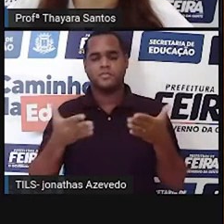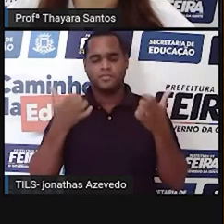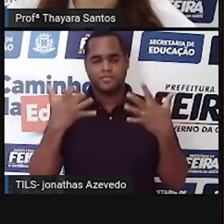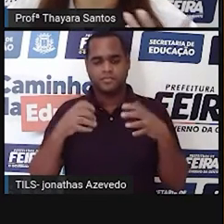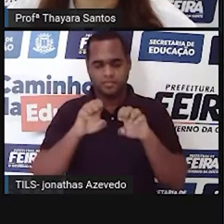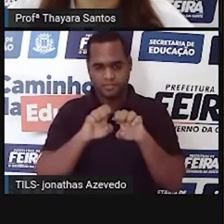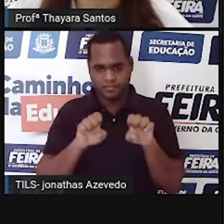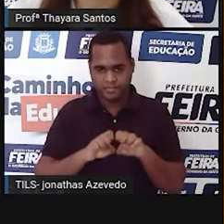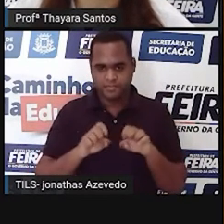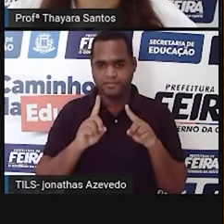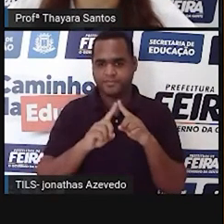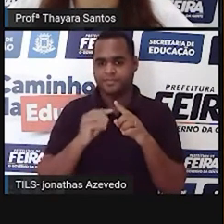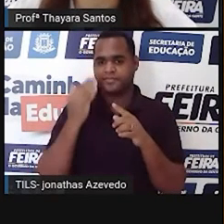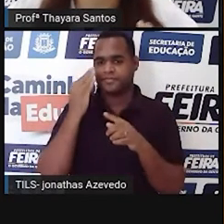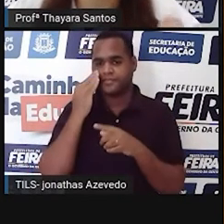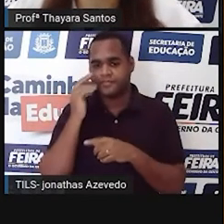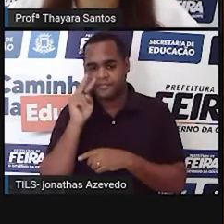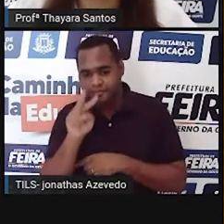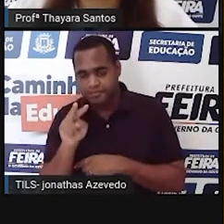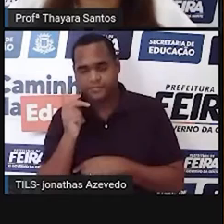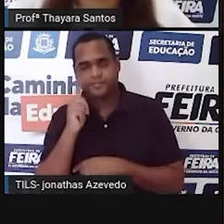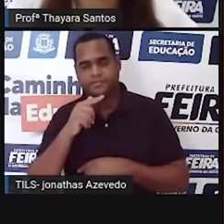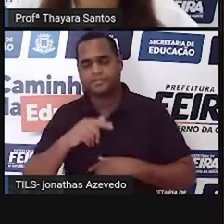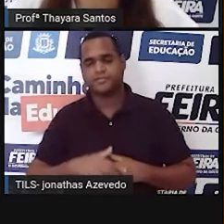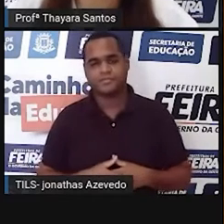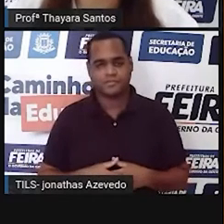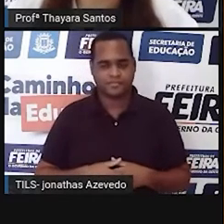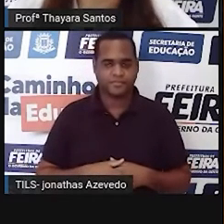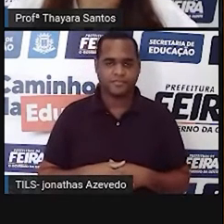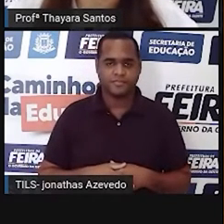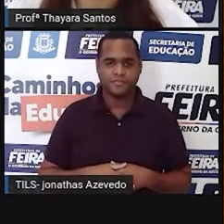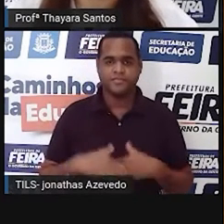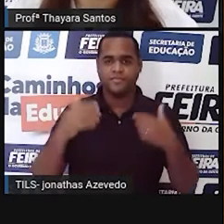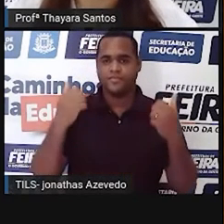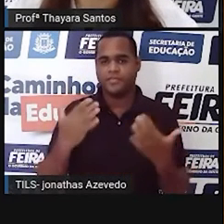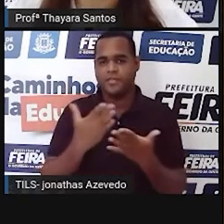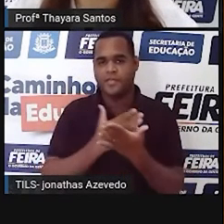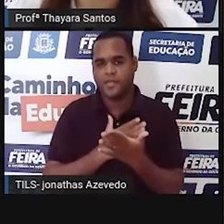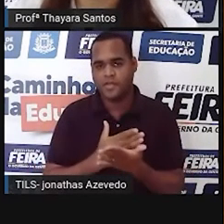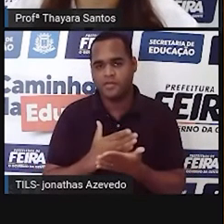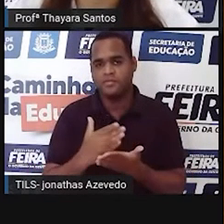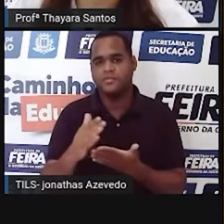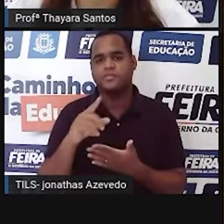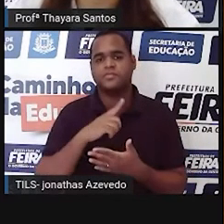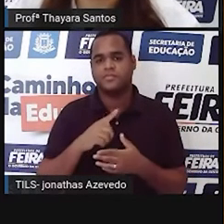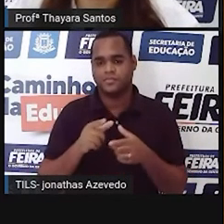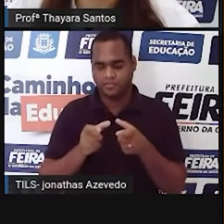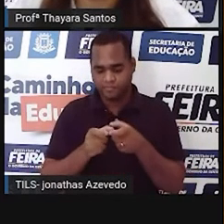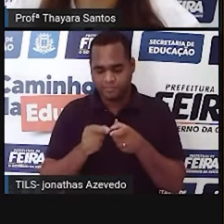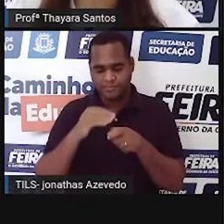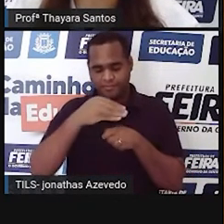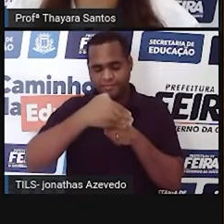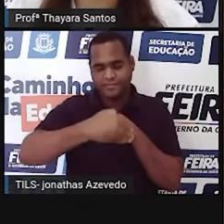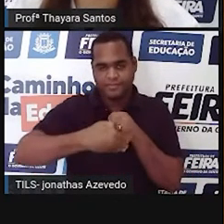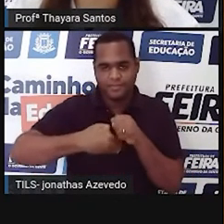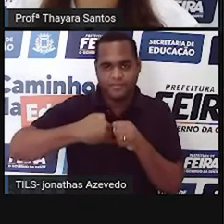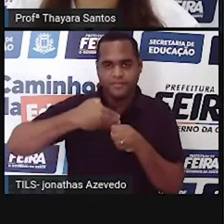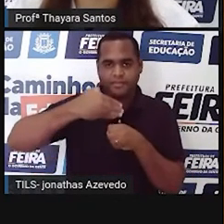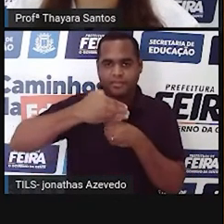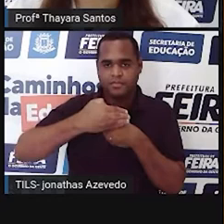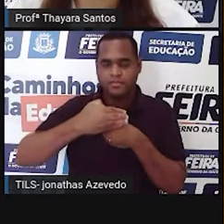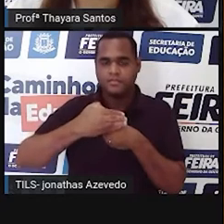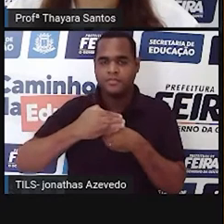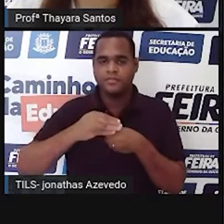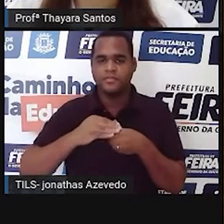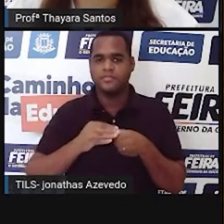estruturas externas, as que são visíveis. Então, vamos começar falando sobre o saco escrotal. O saco escrotal